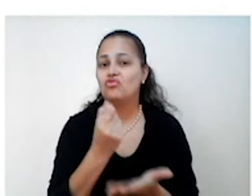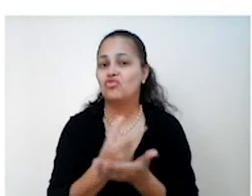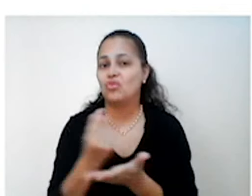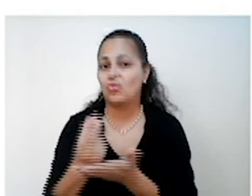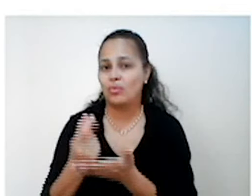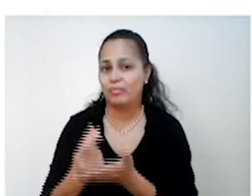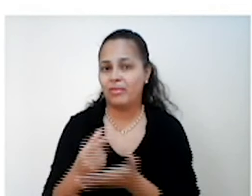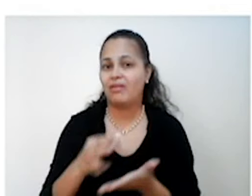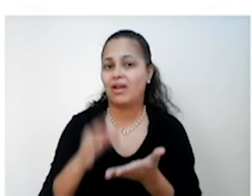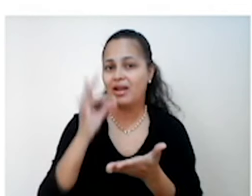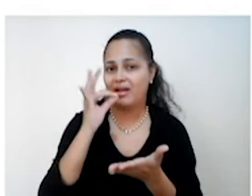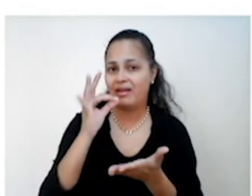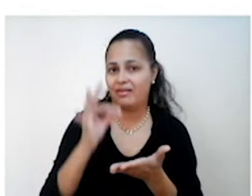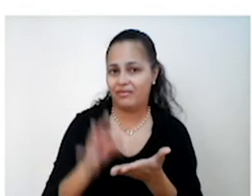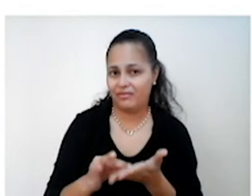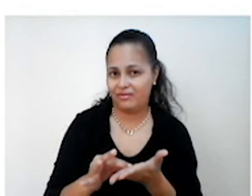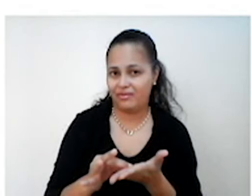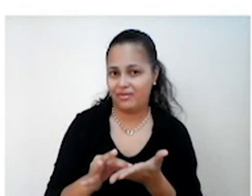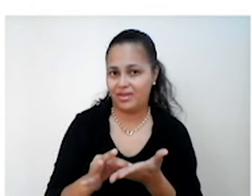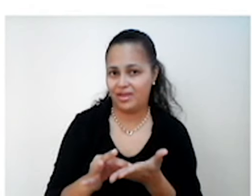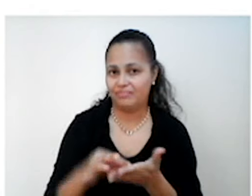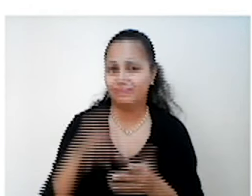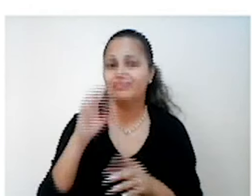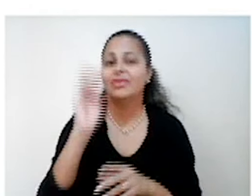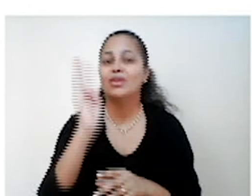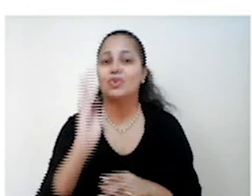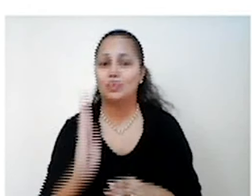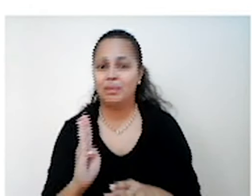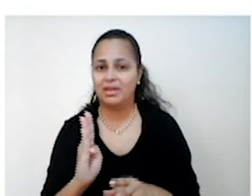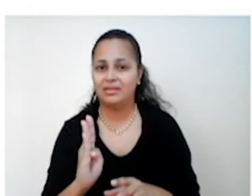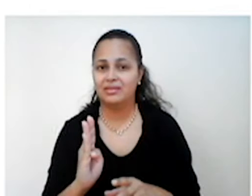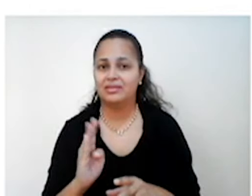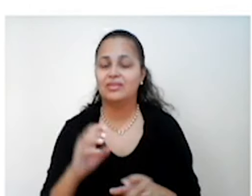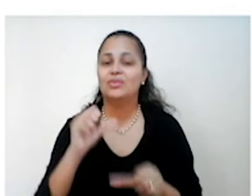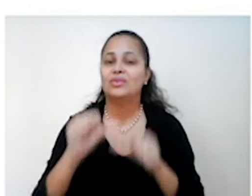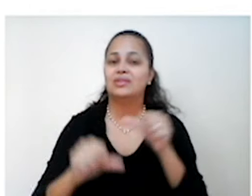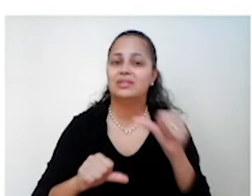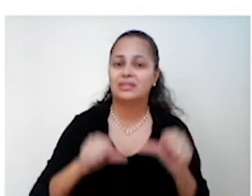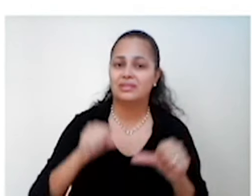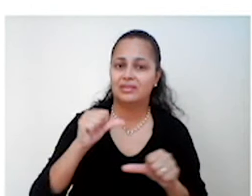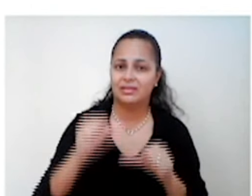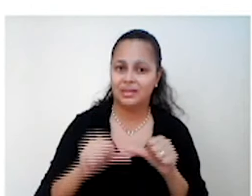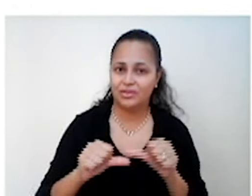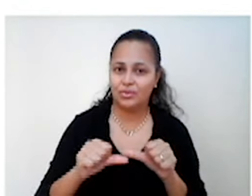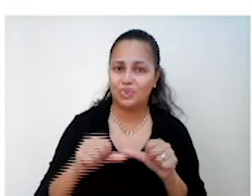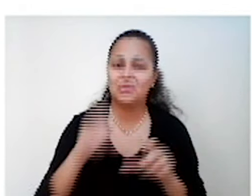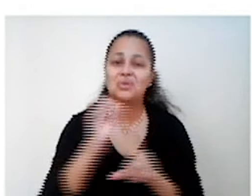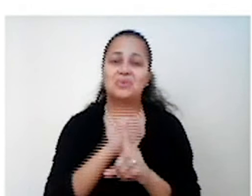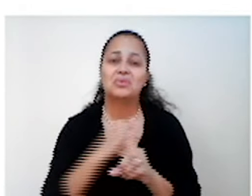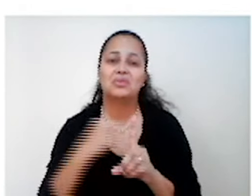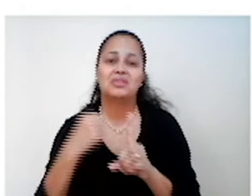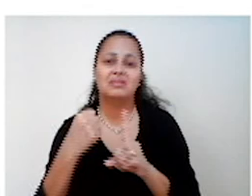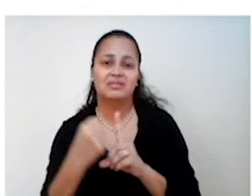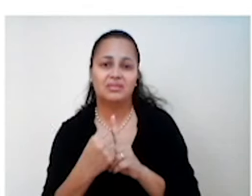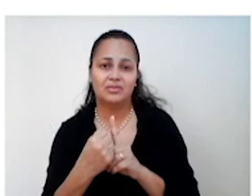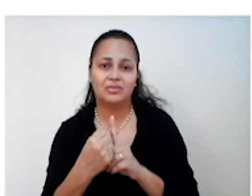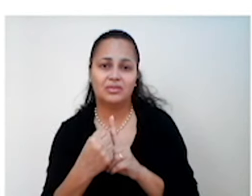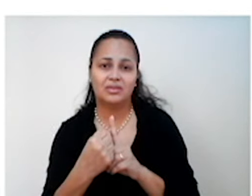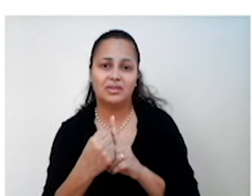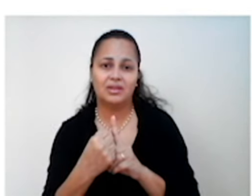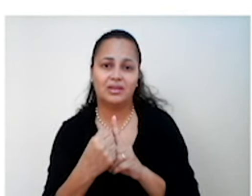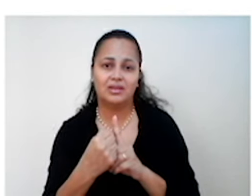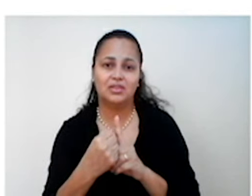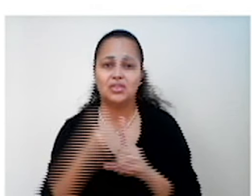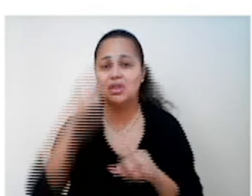desperdício do capitalismo e da sociedade, da depressão, dessa sociedade em crise. Pois seus